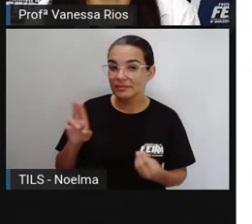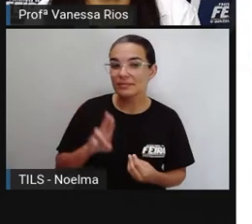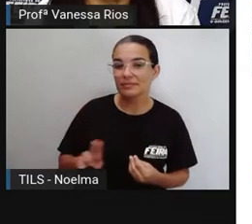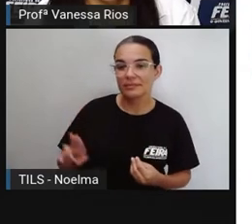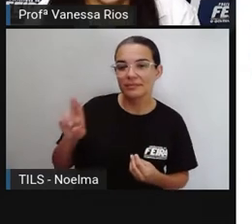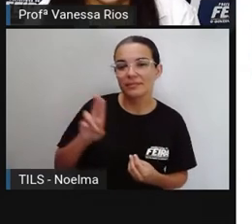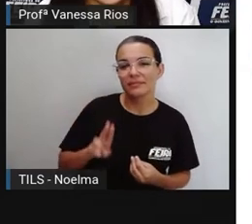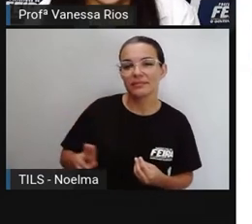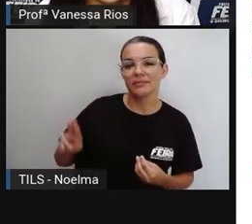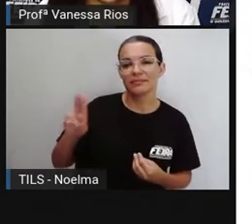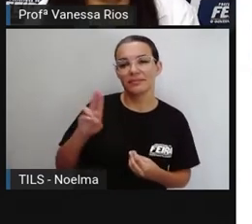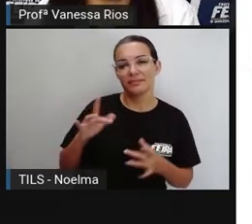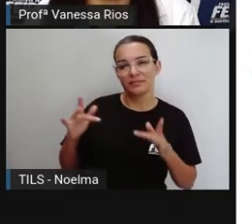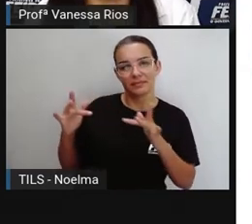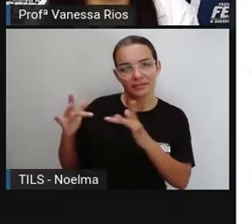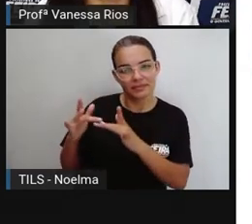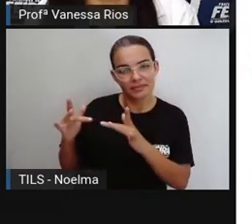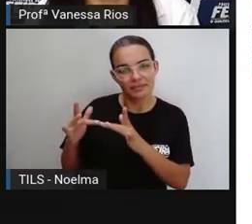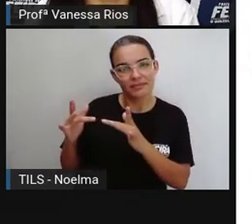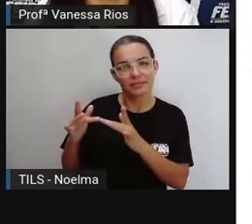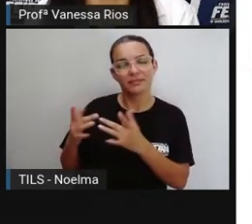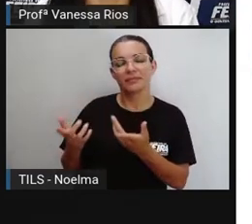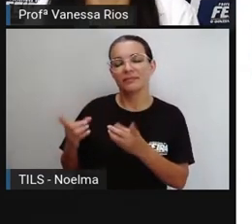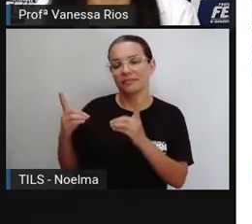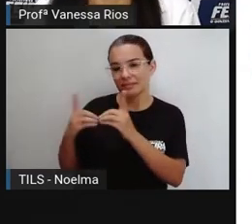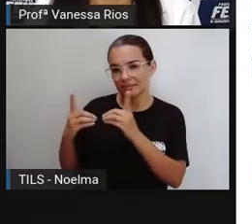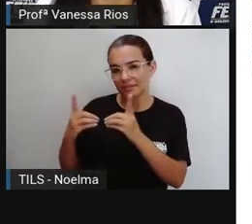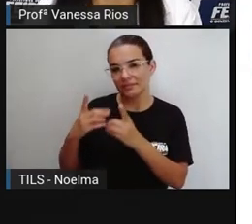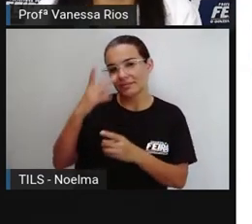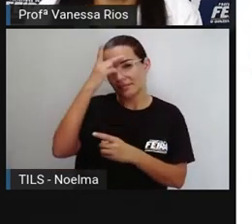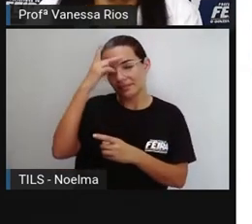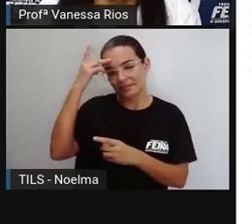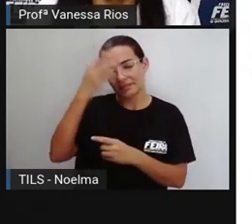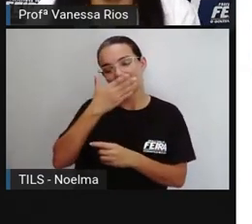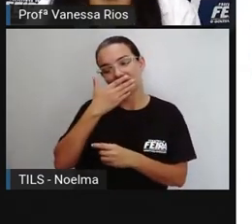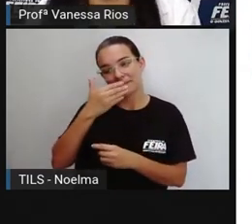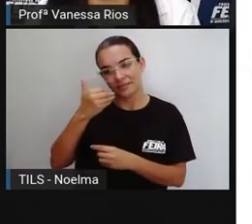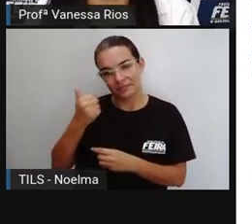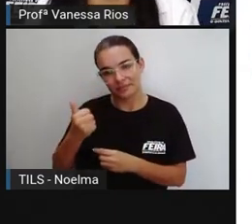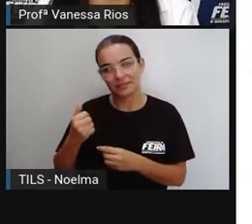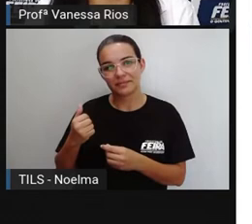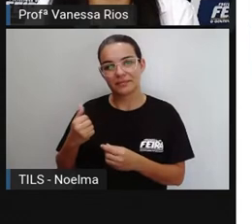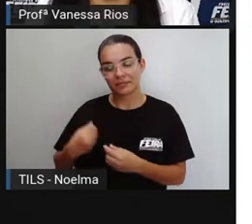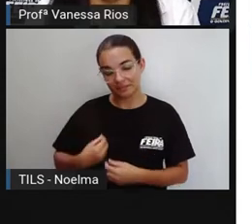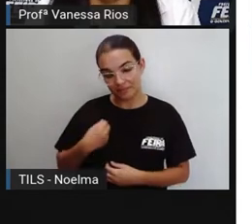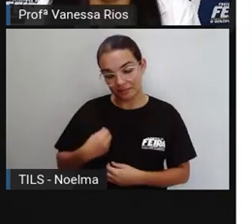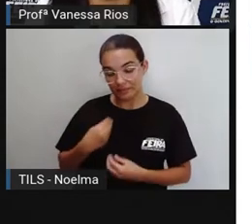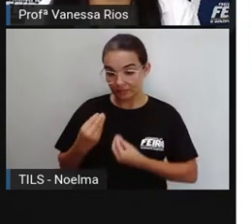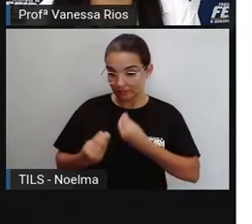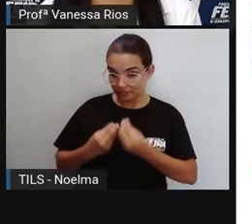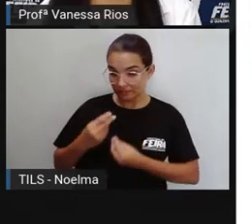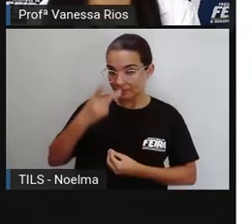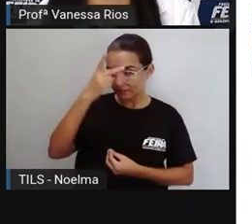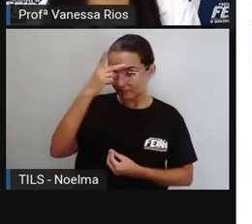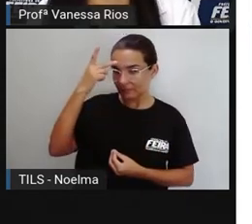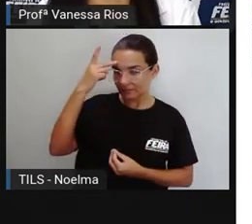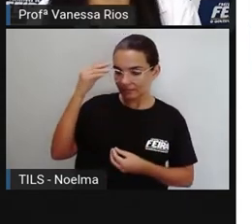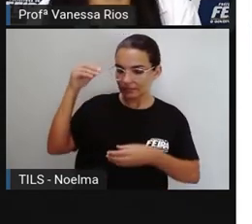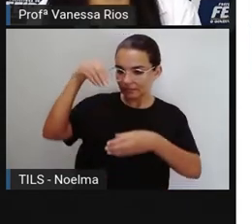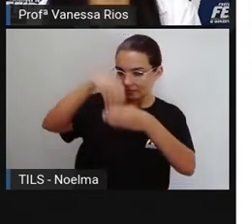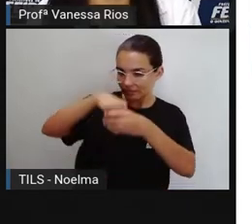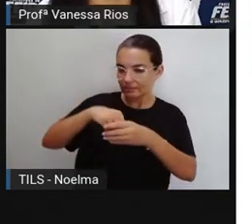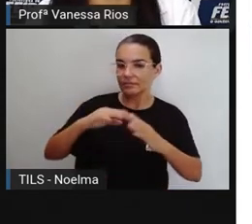atender às necessidades das pessoas e melhorar também a condição de vida das pessoas que